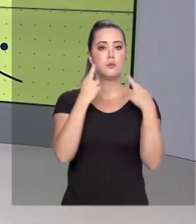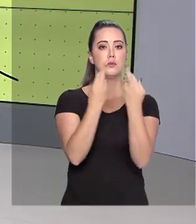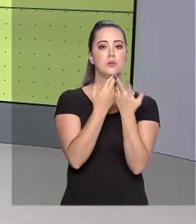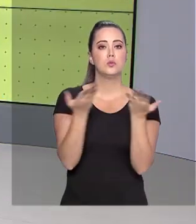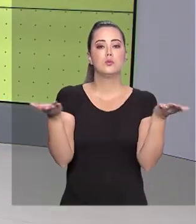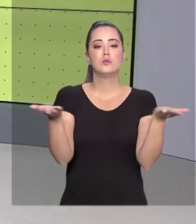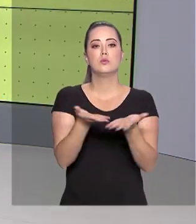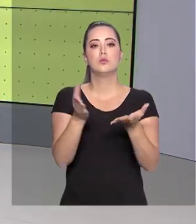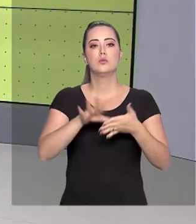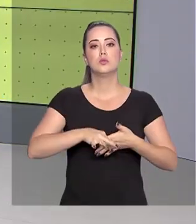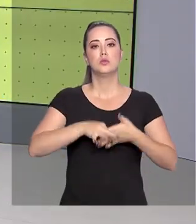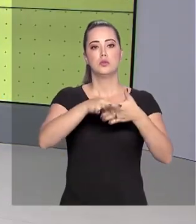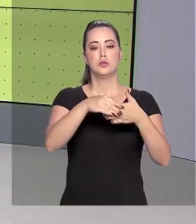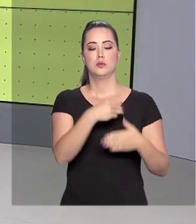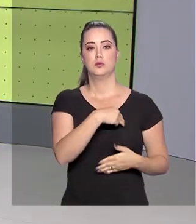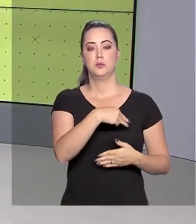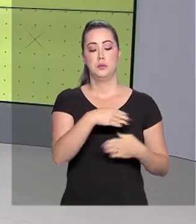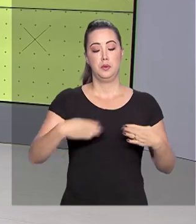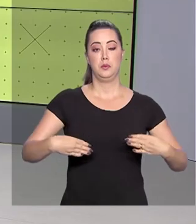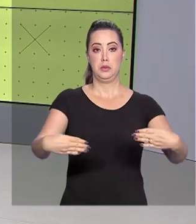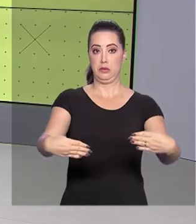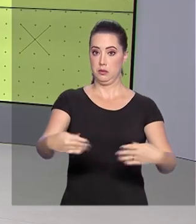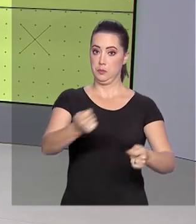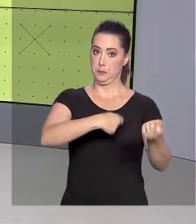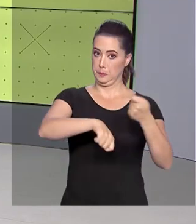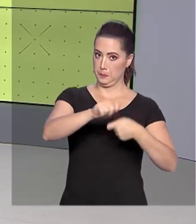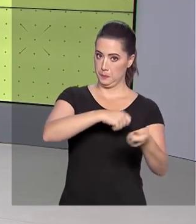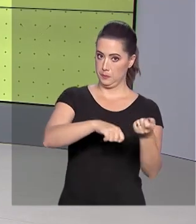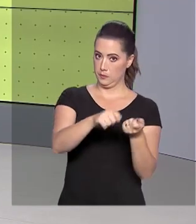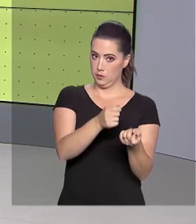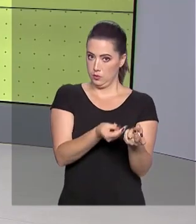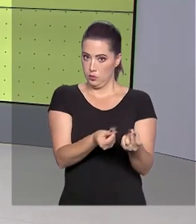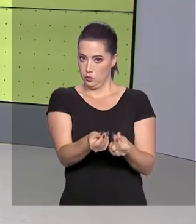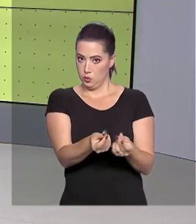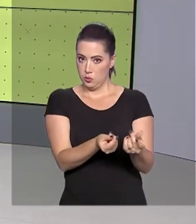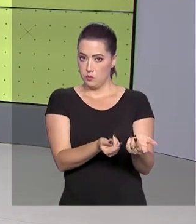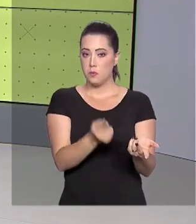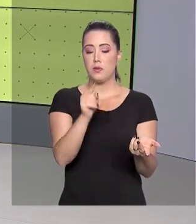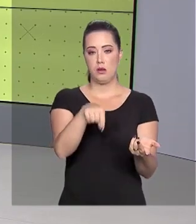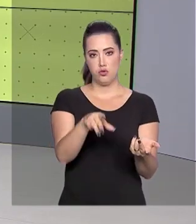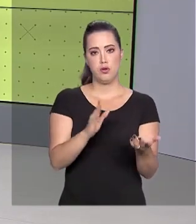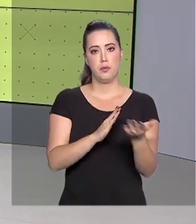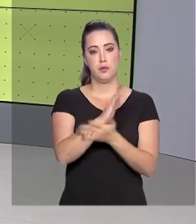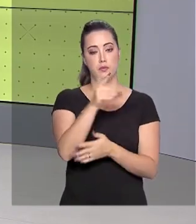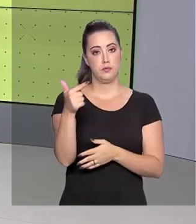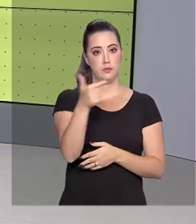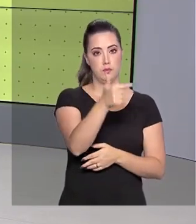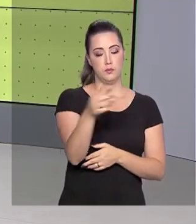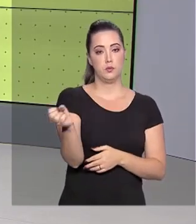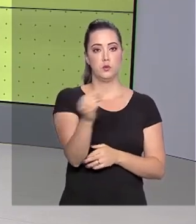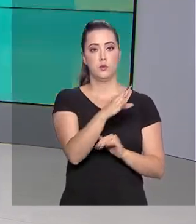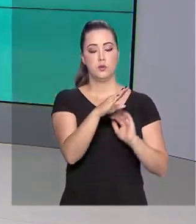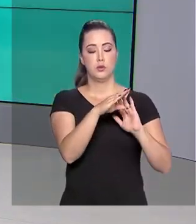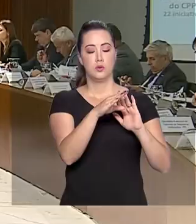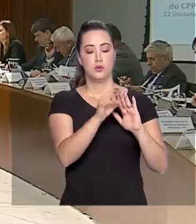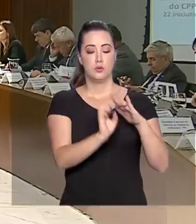reunião sob o comando do Ministério da Economia. Foram aprovados 22 novos projetos para concessão.